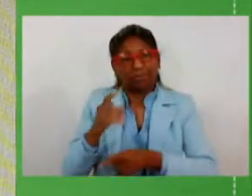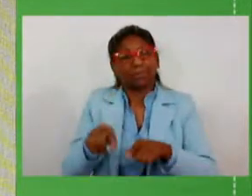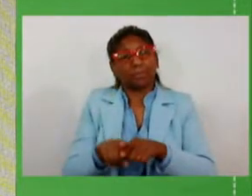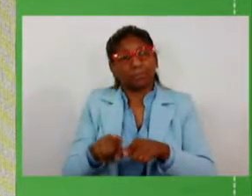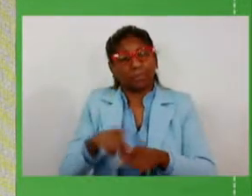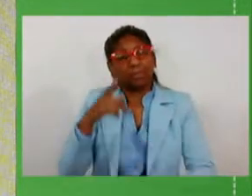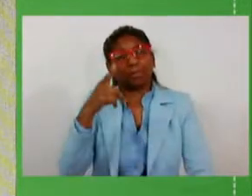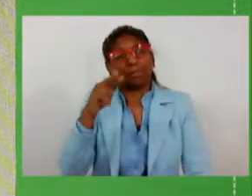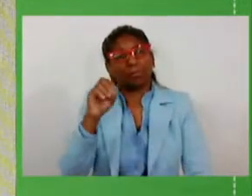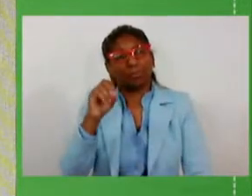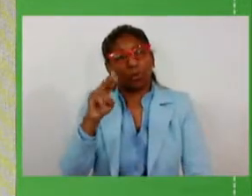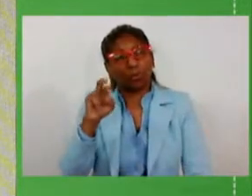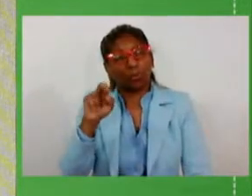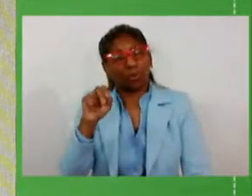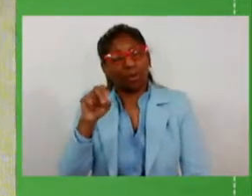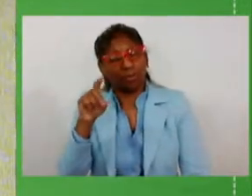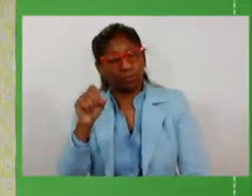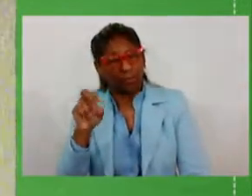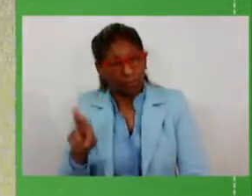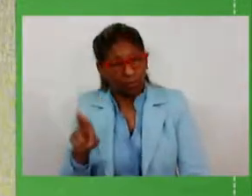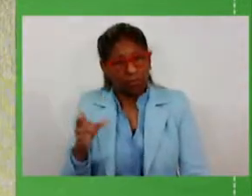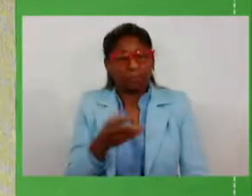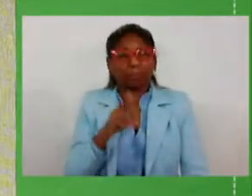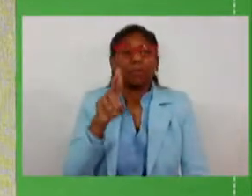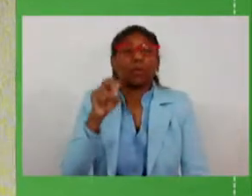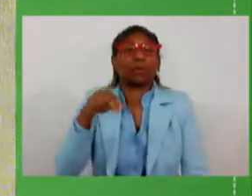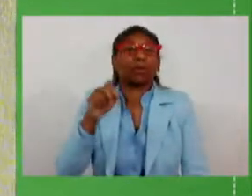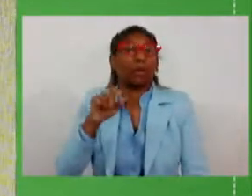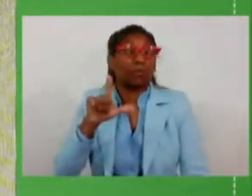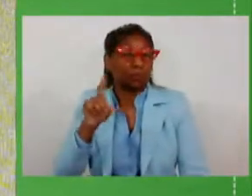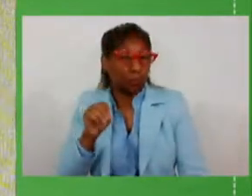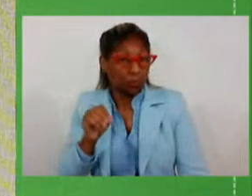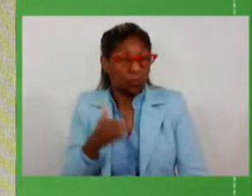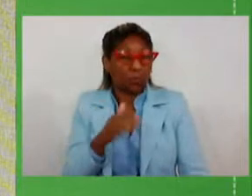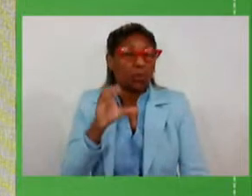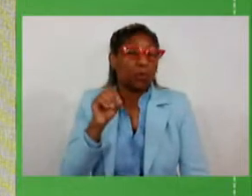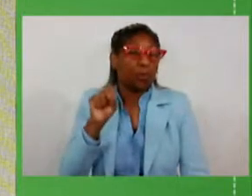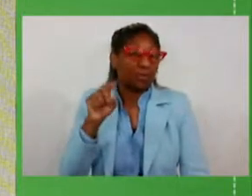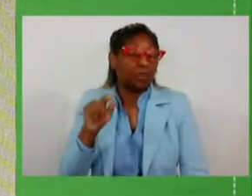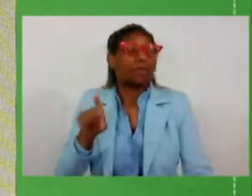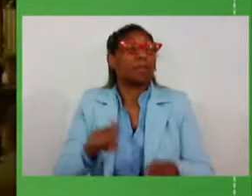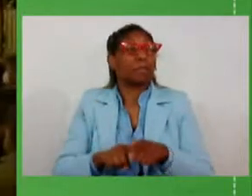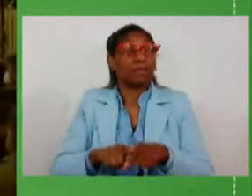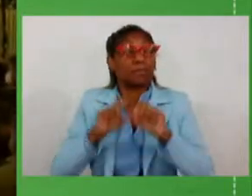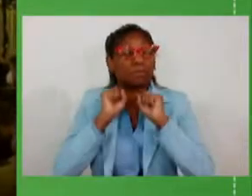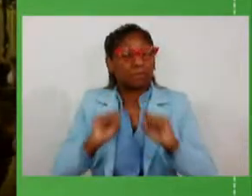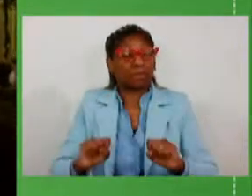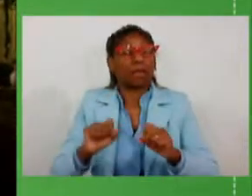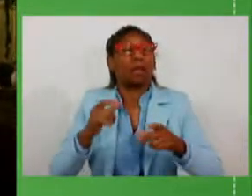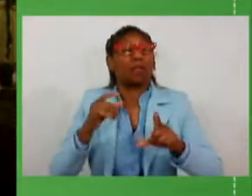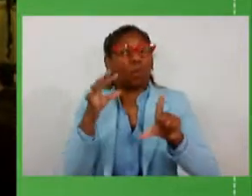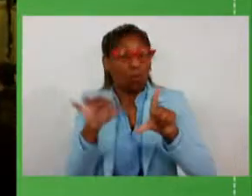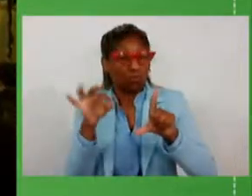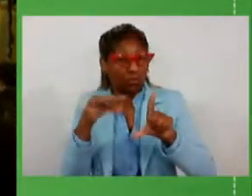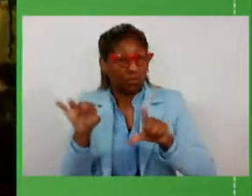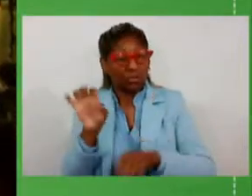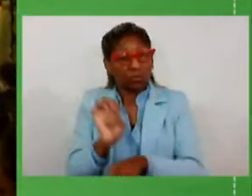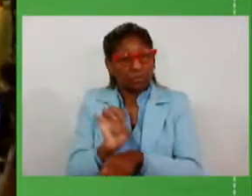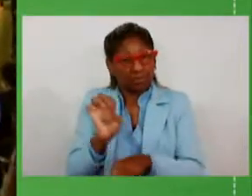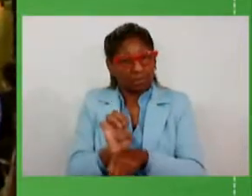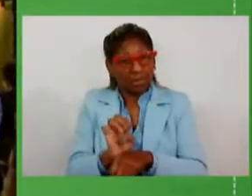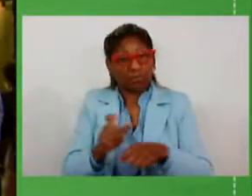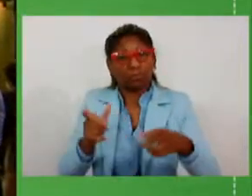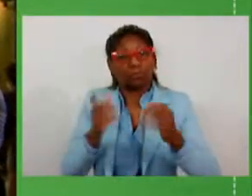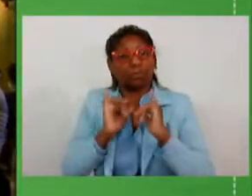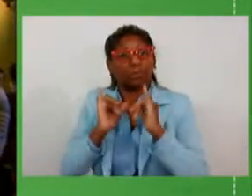Estado, Eduardo Costa, e saudar o nosso secretário de Estado, Logística e Transportes,